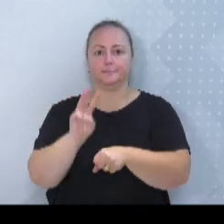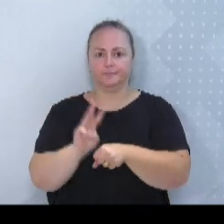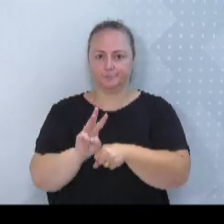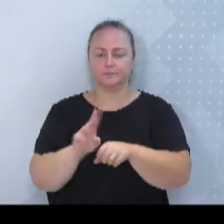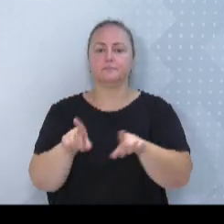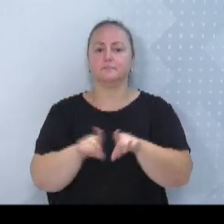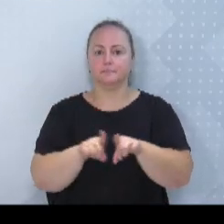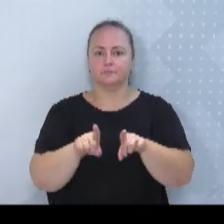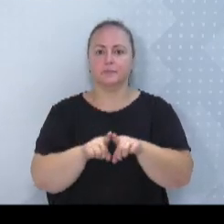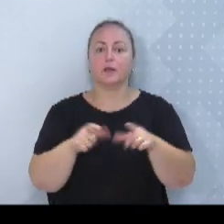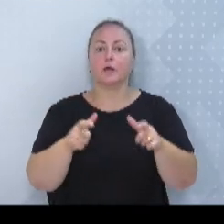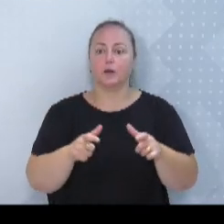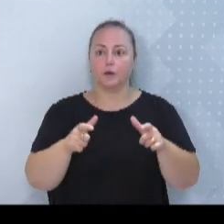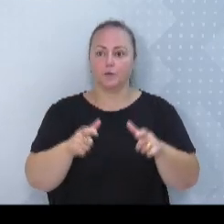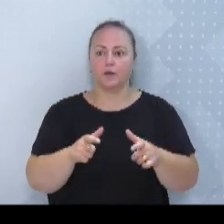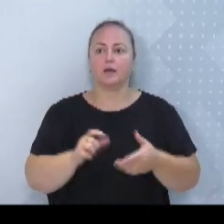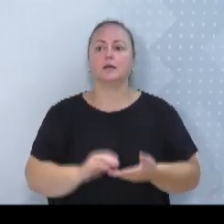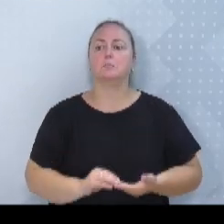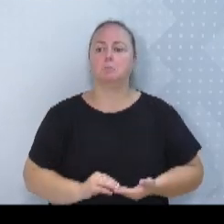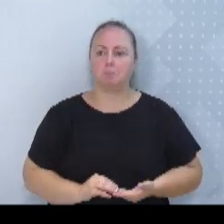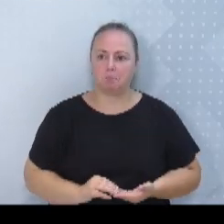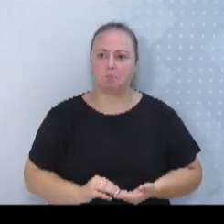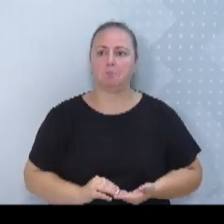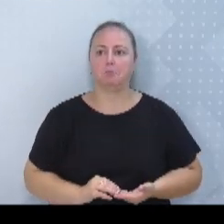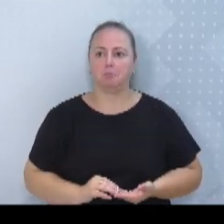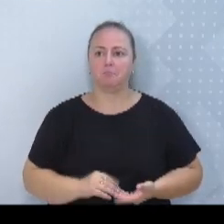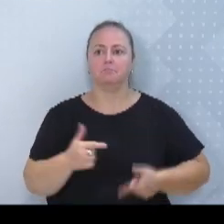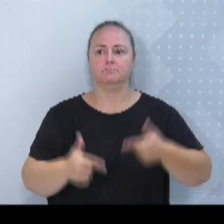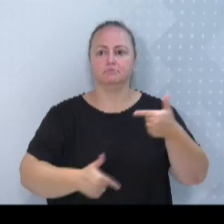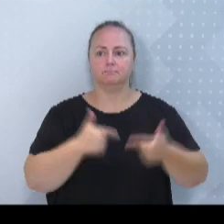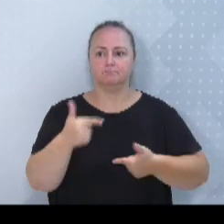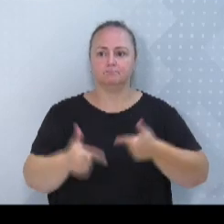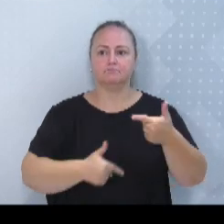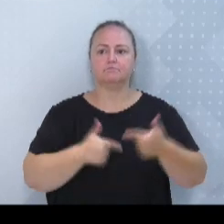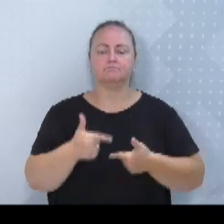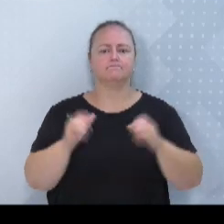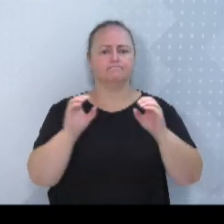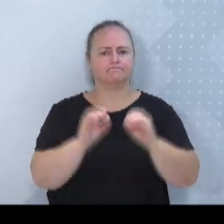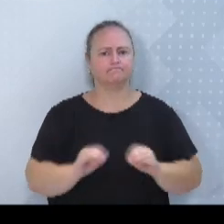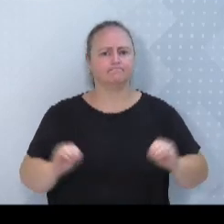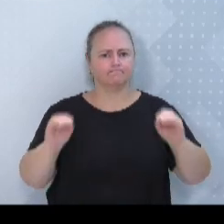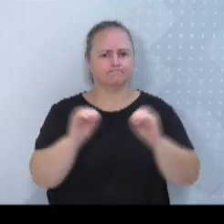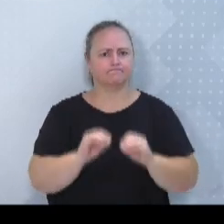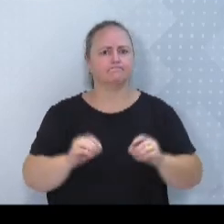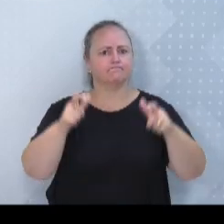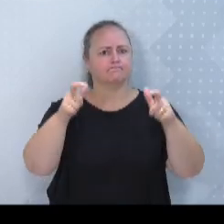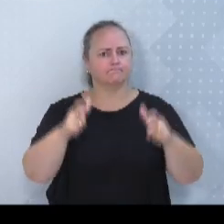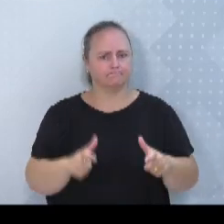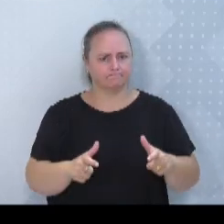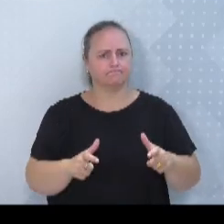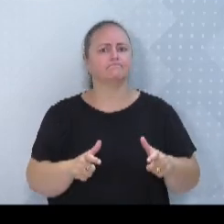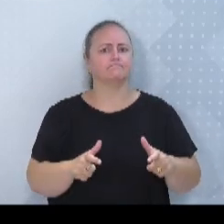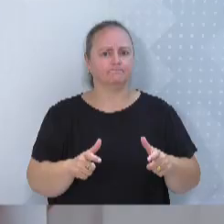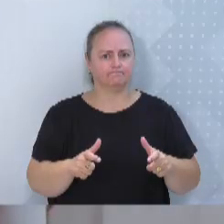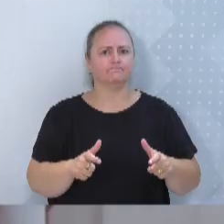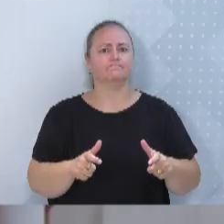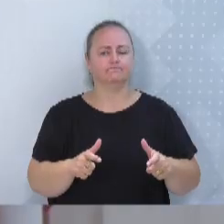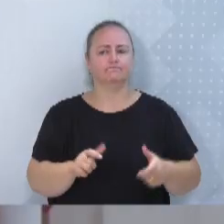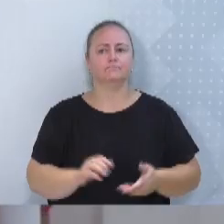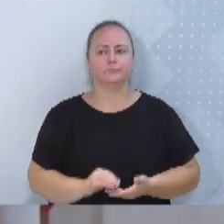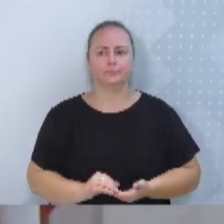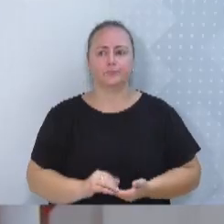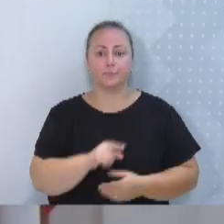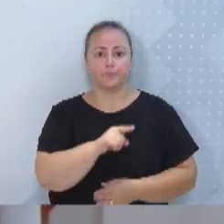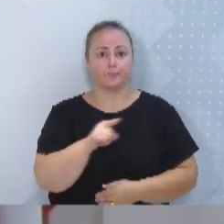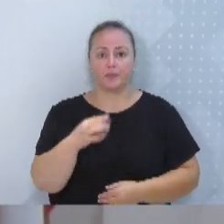ressaltar, senhores, o excelente trabalho que os profissionais realizam neste equipamento. Para quem não conhece o